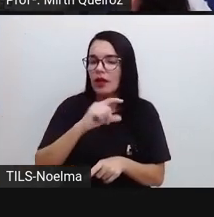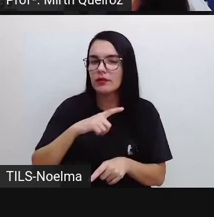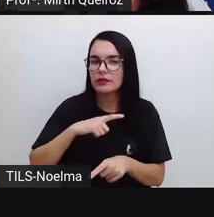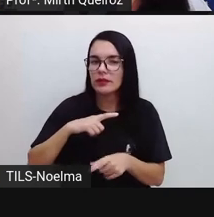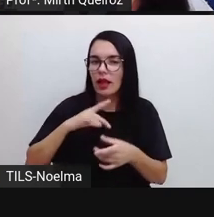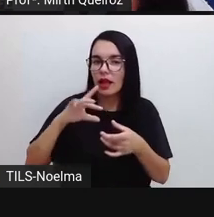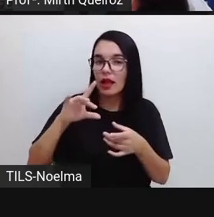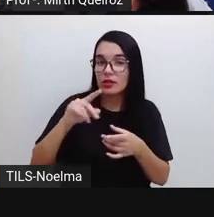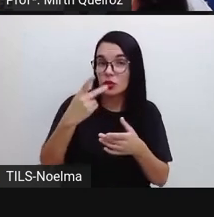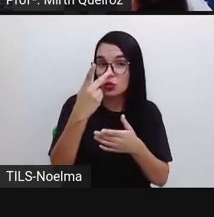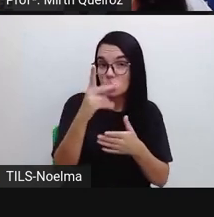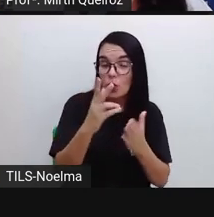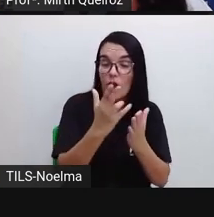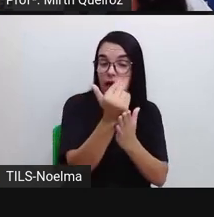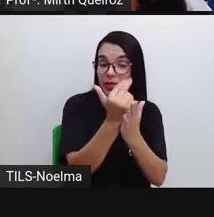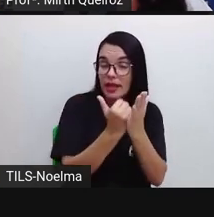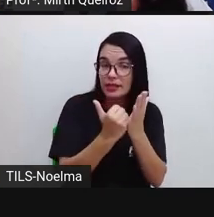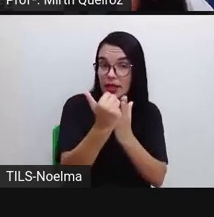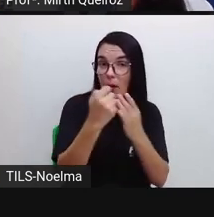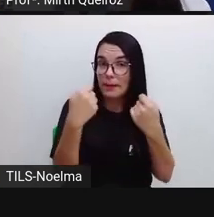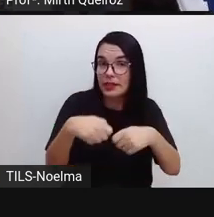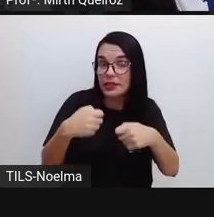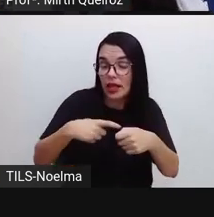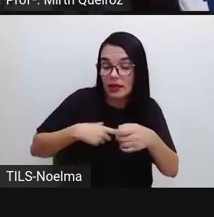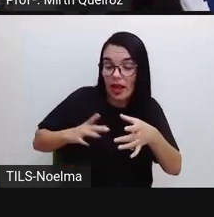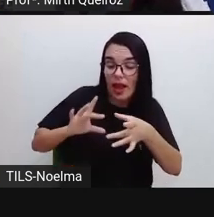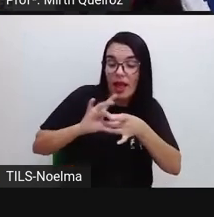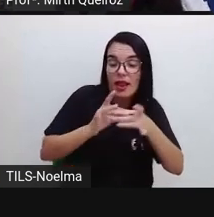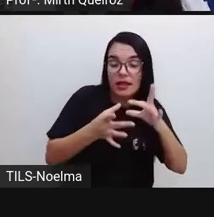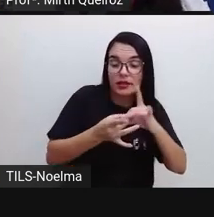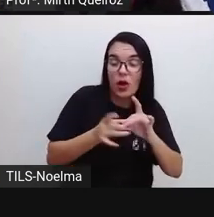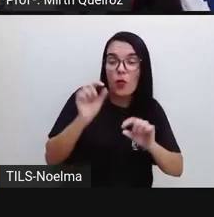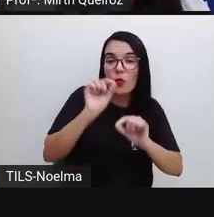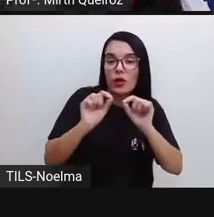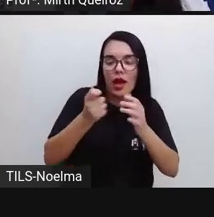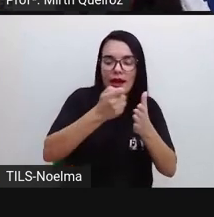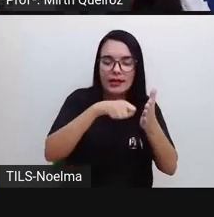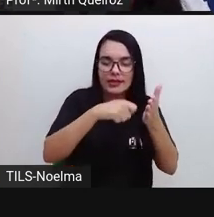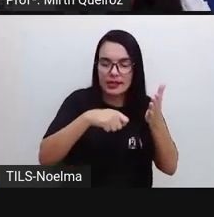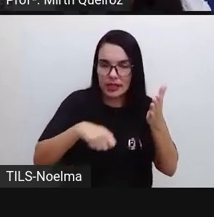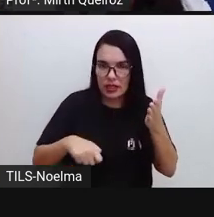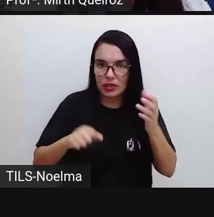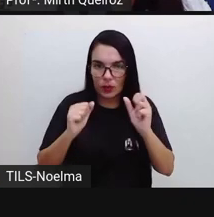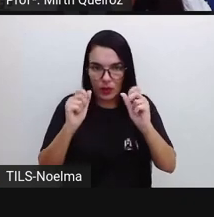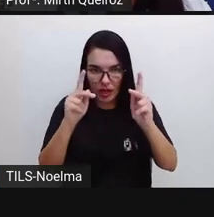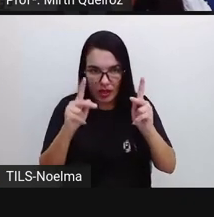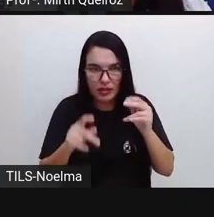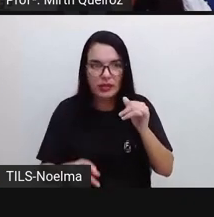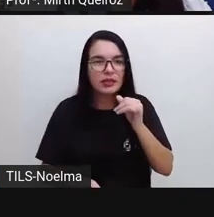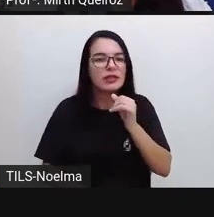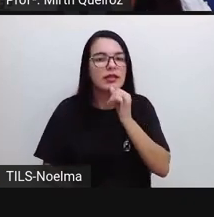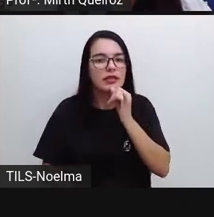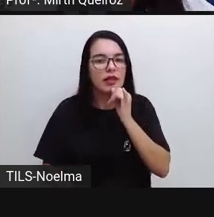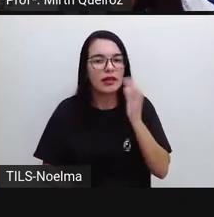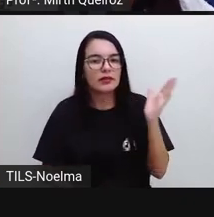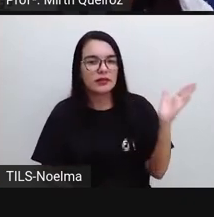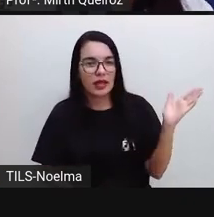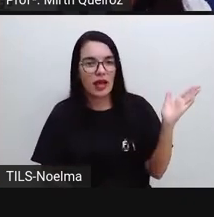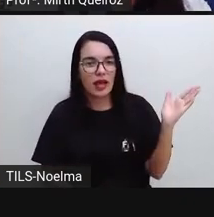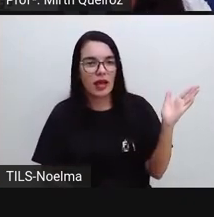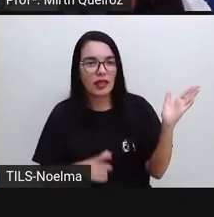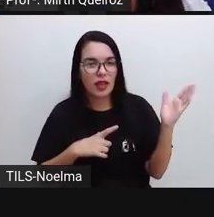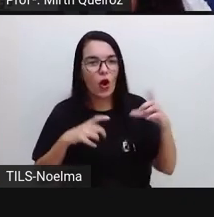relação com o que está escrito, certo? Então, se eu apresentei aqui para vocês esse tipo de forma,